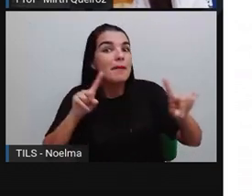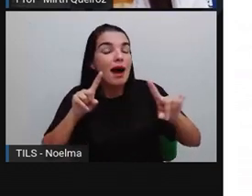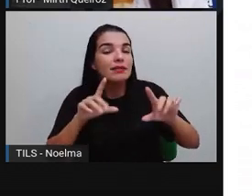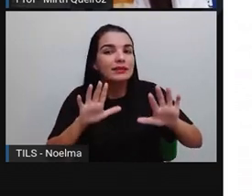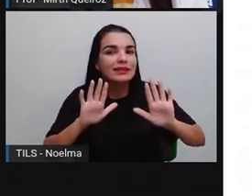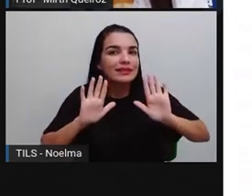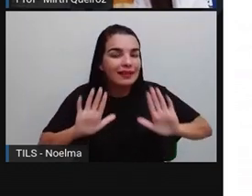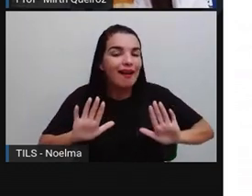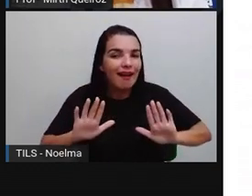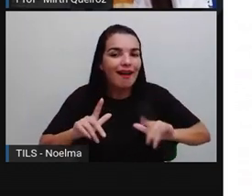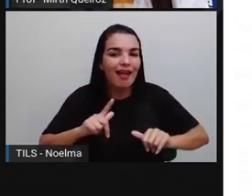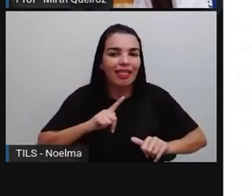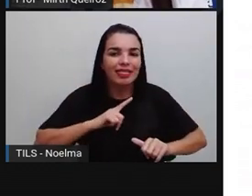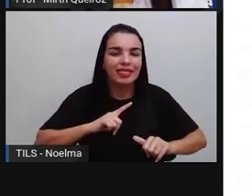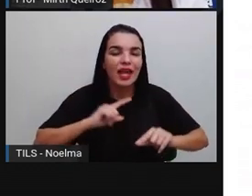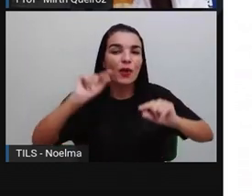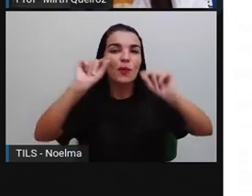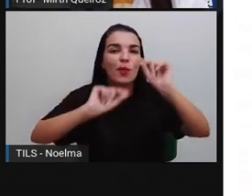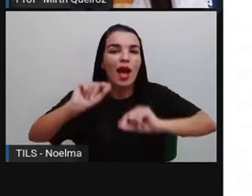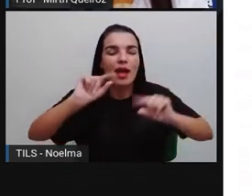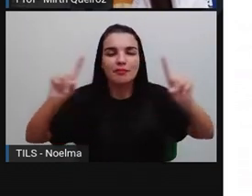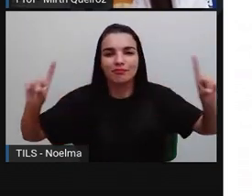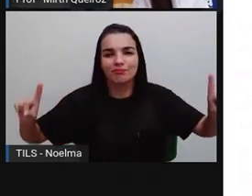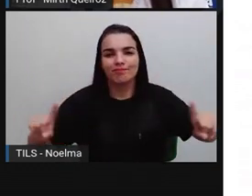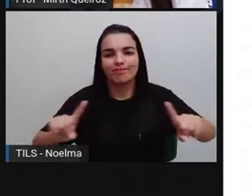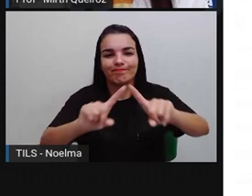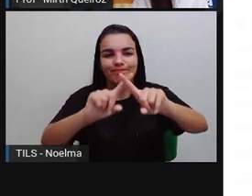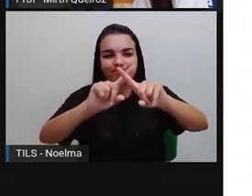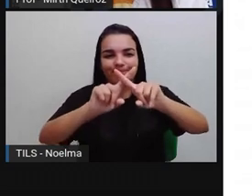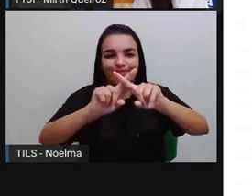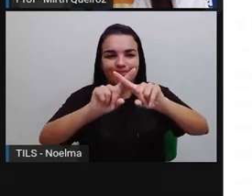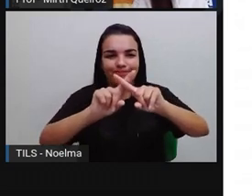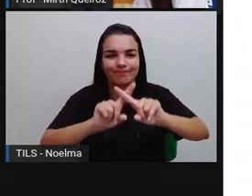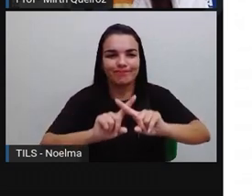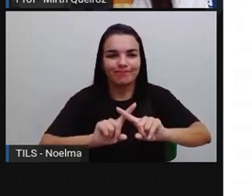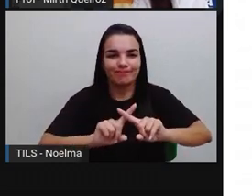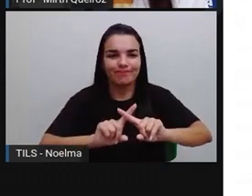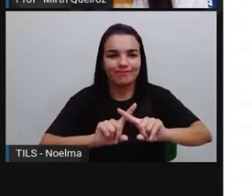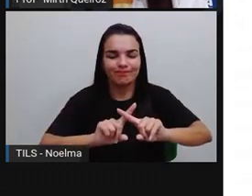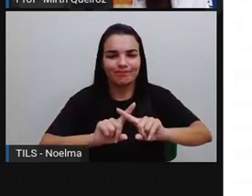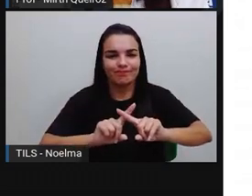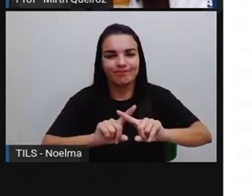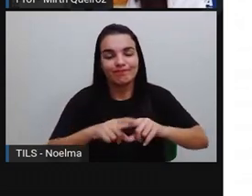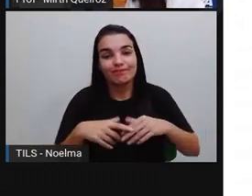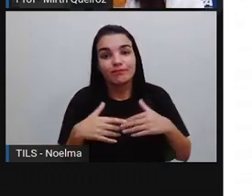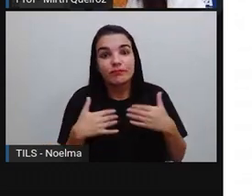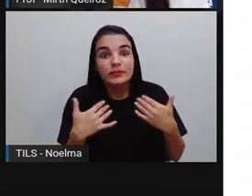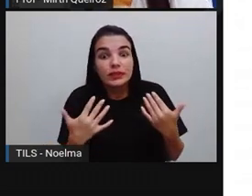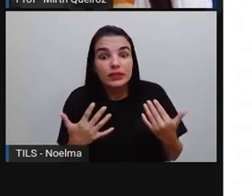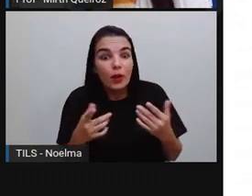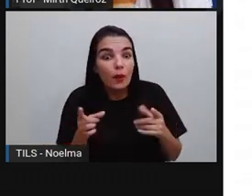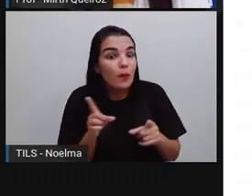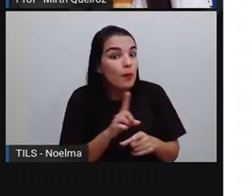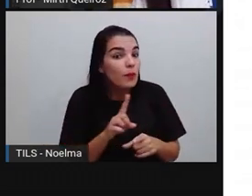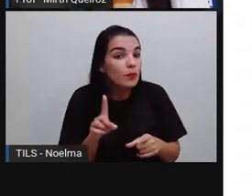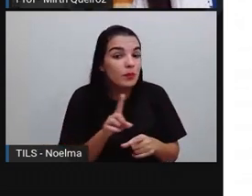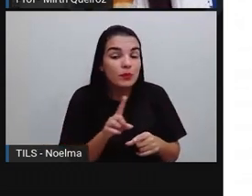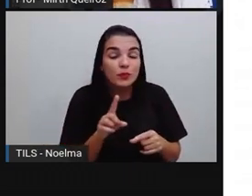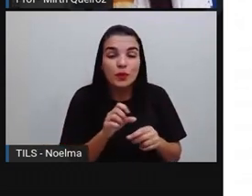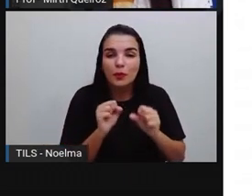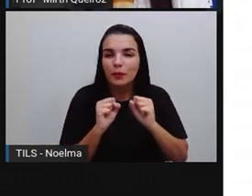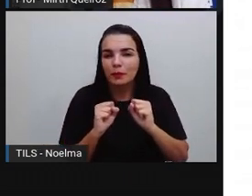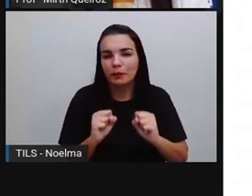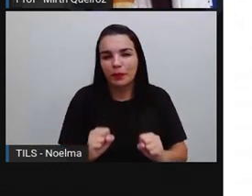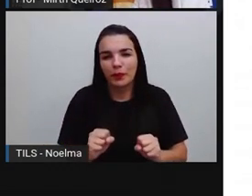nós temos aqui um cruzamento. Os segmentos de reta se cruzam. Então, neste caso,